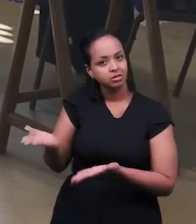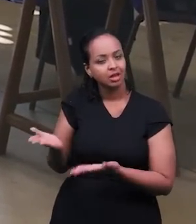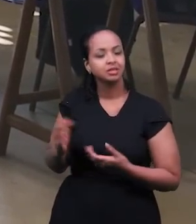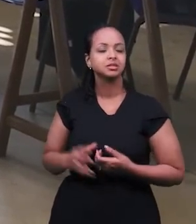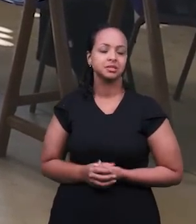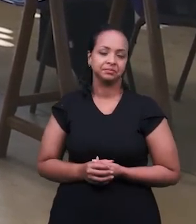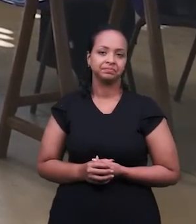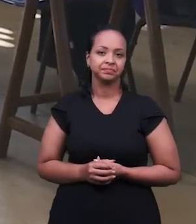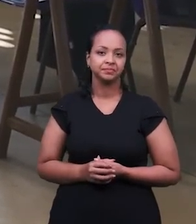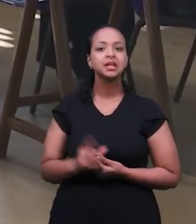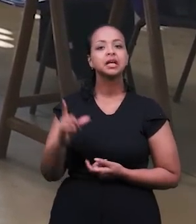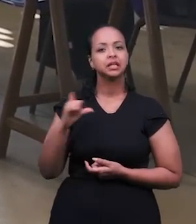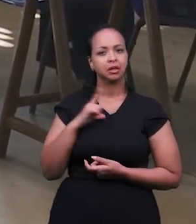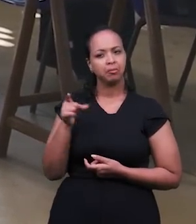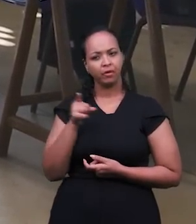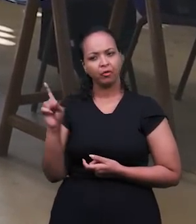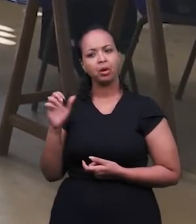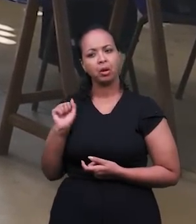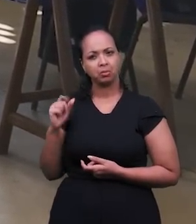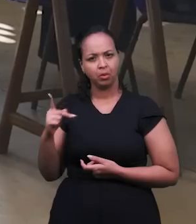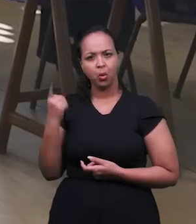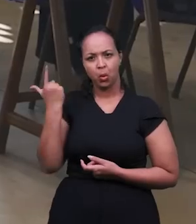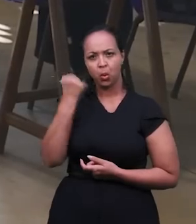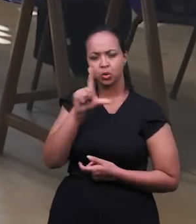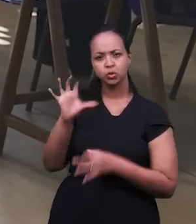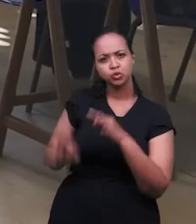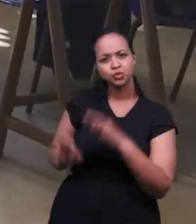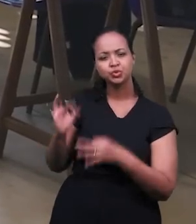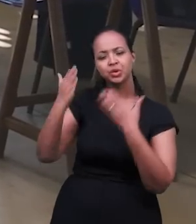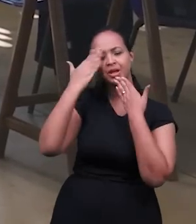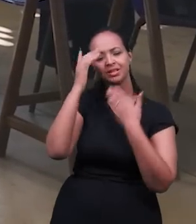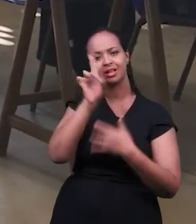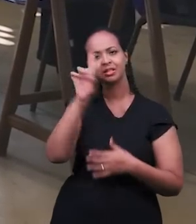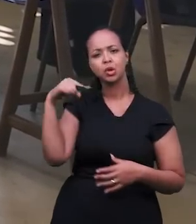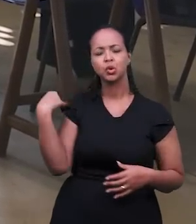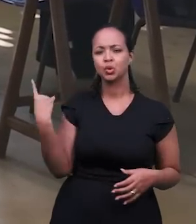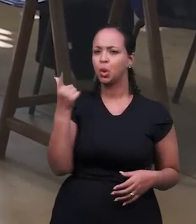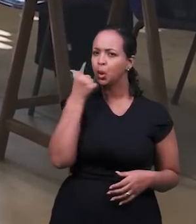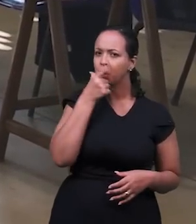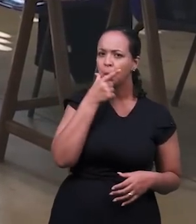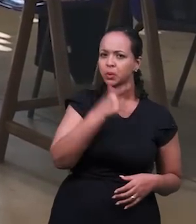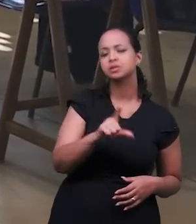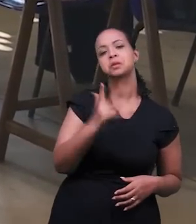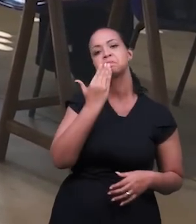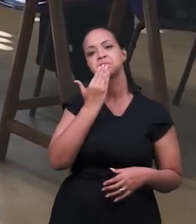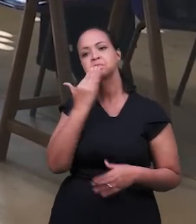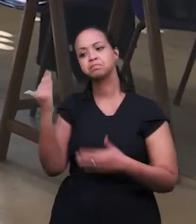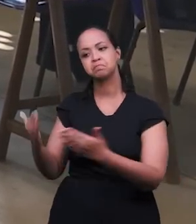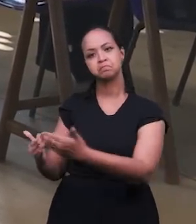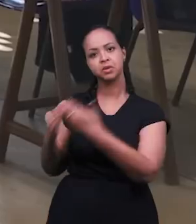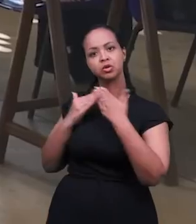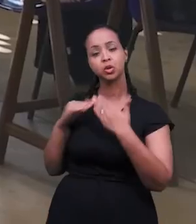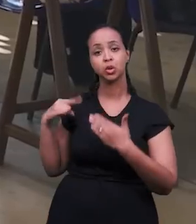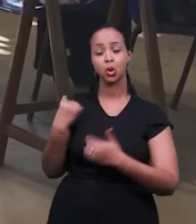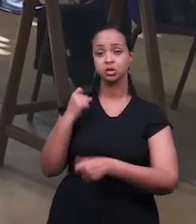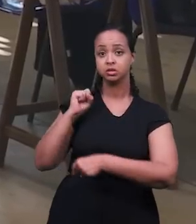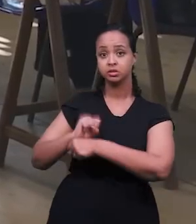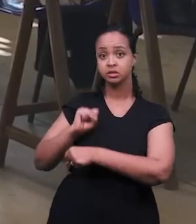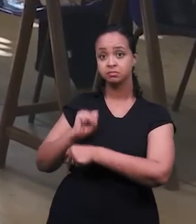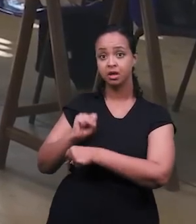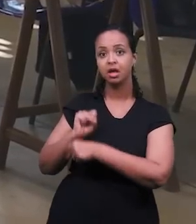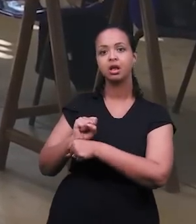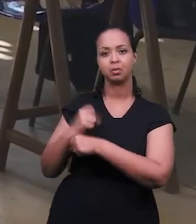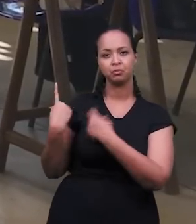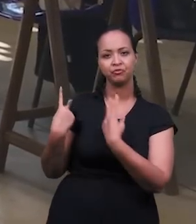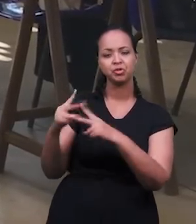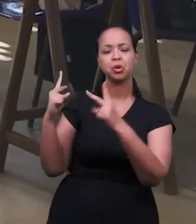assistencial. E foi indicada para a área previdenciária e para o jurídico. E, graças a Deus, nós conseguimos fazer esse requerimento. E estamos esperando